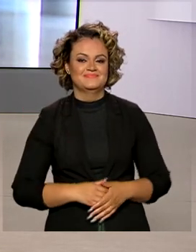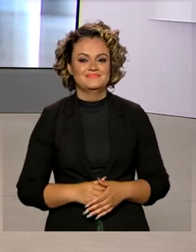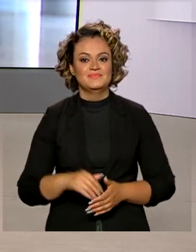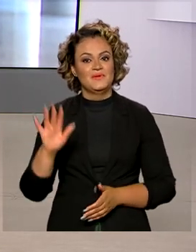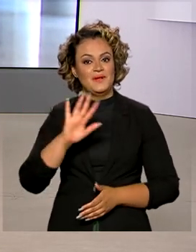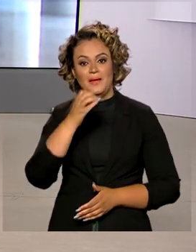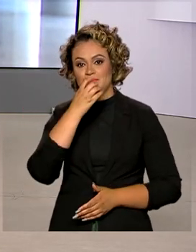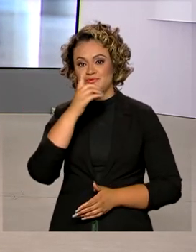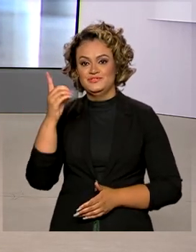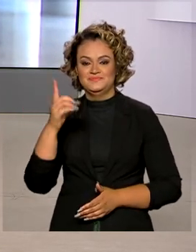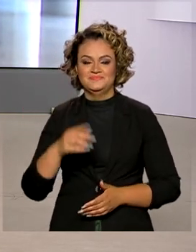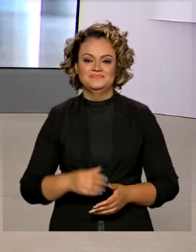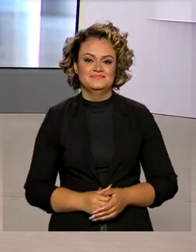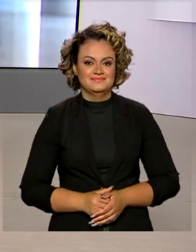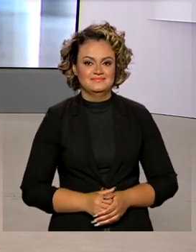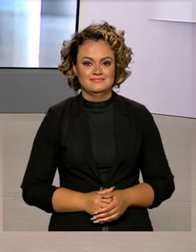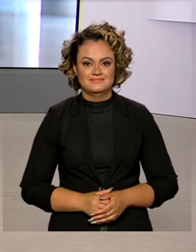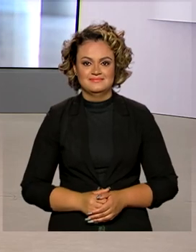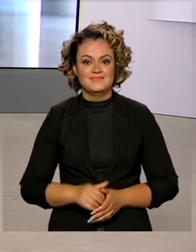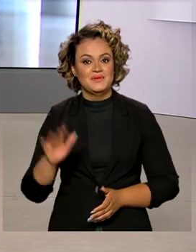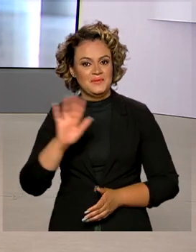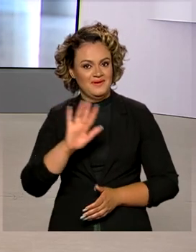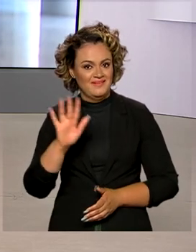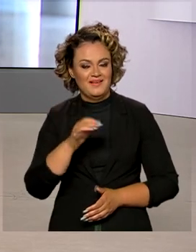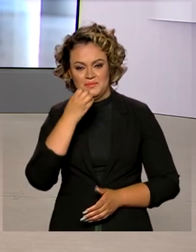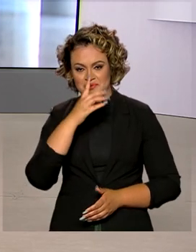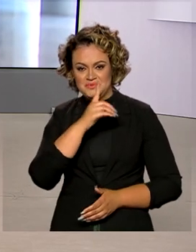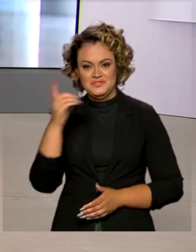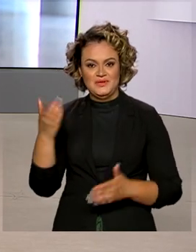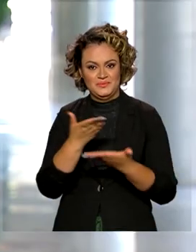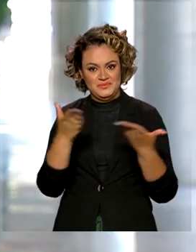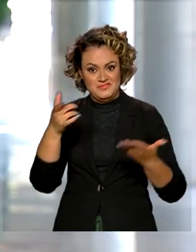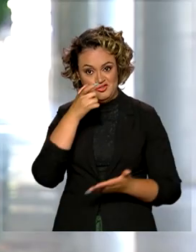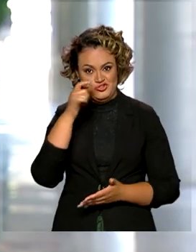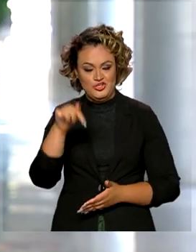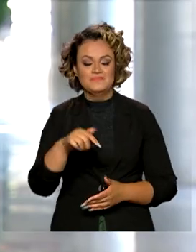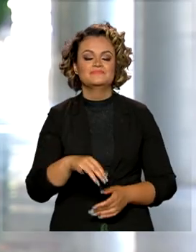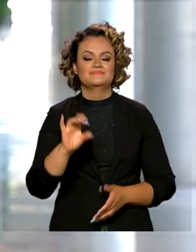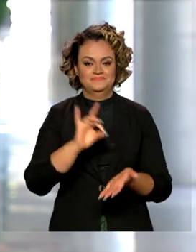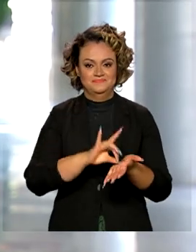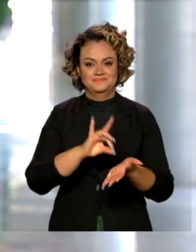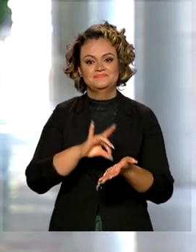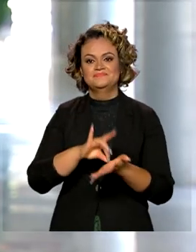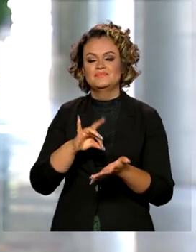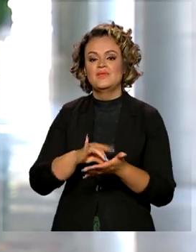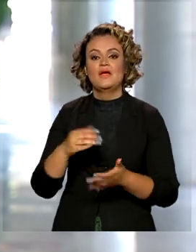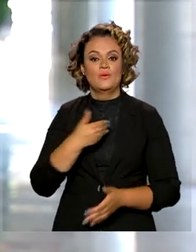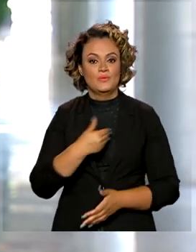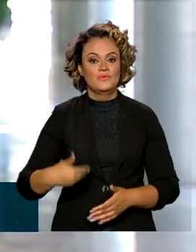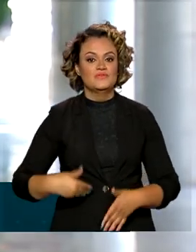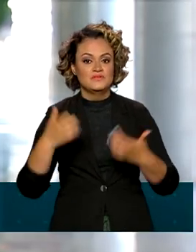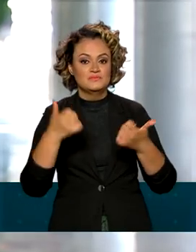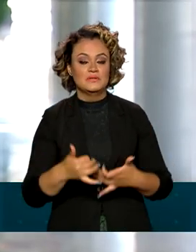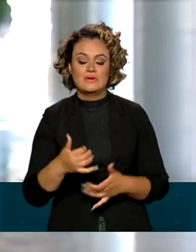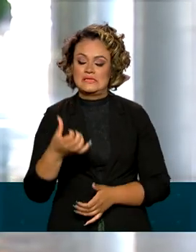Queiroz. Bom dia, Glauco! Olá, Mara! Bom dia para você, bom dia a todos. É isso mesmo, né? Segundo o governo,